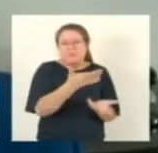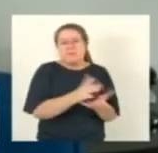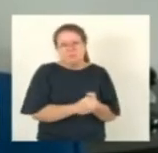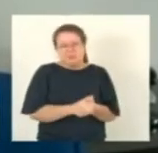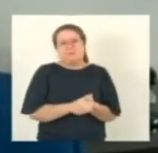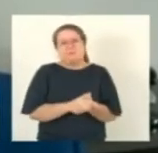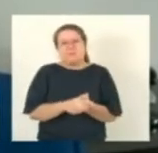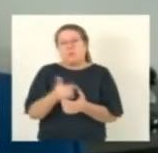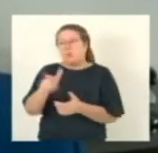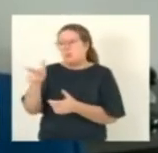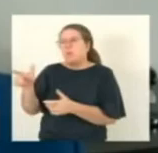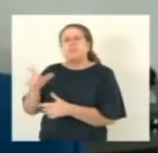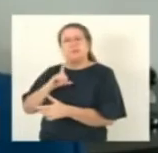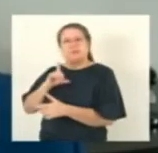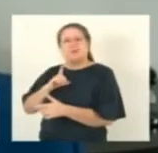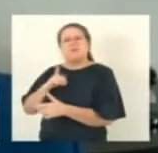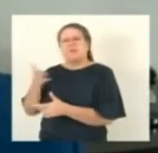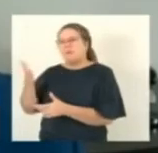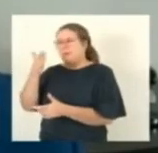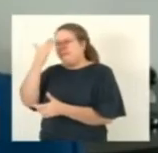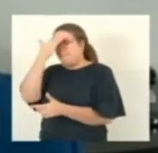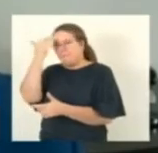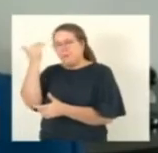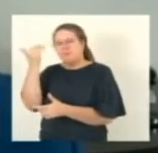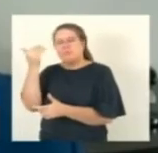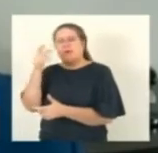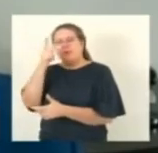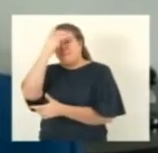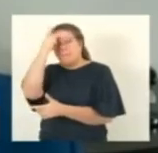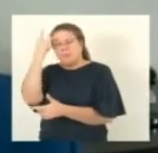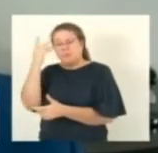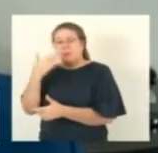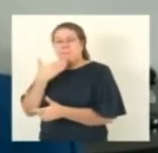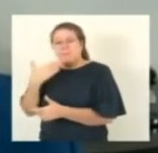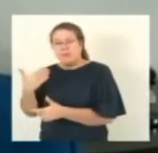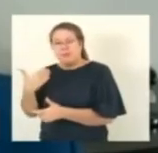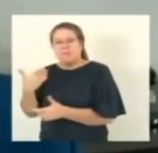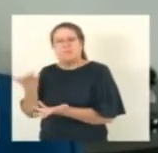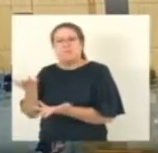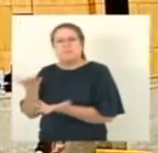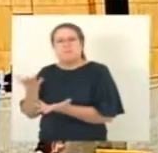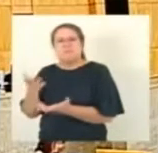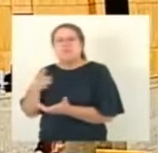dar segurança aos motoristas de aplicativo no estado de expedição exatamente isso senhor presidente obrigado